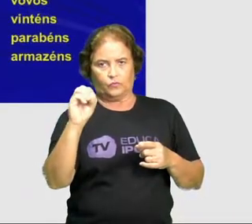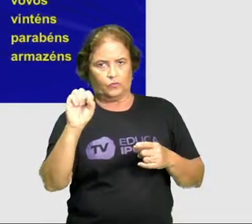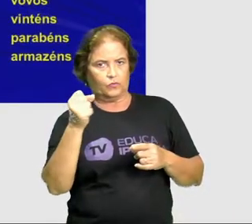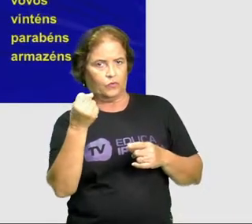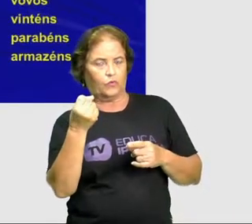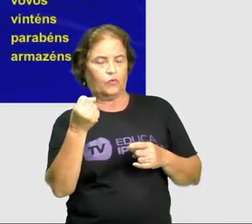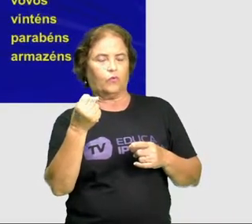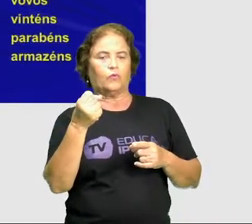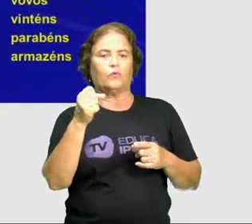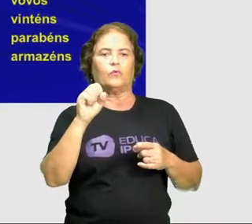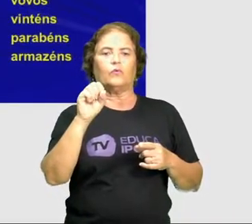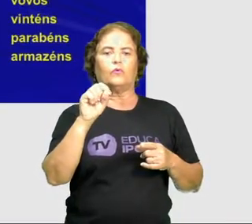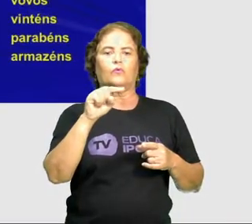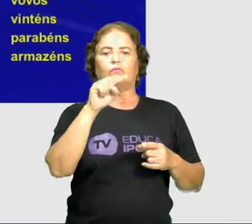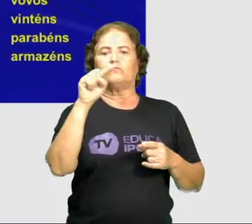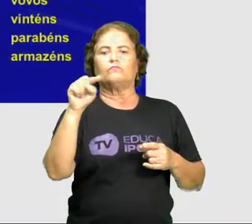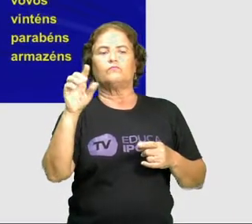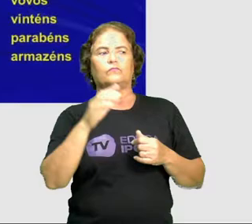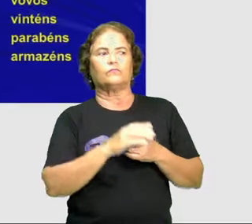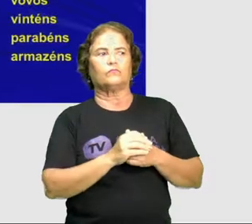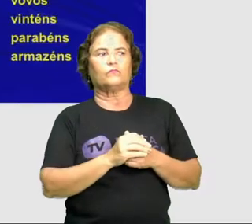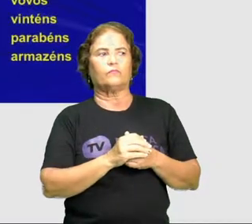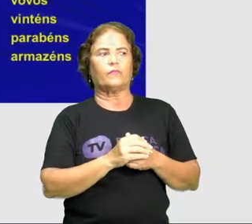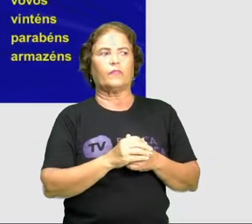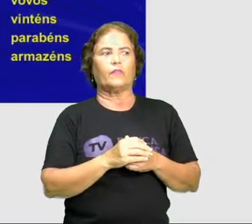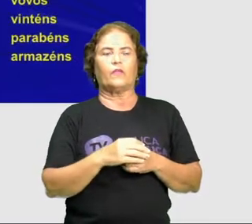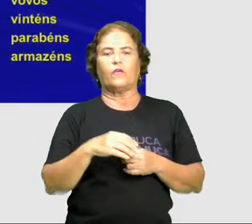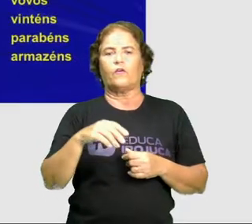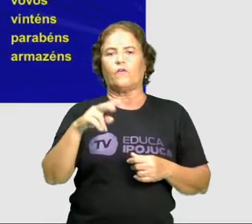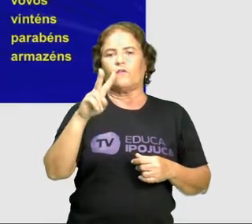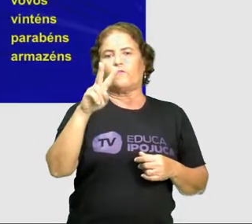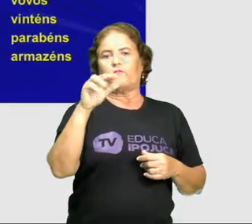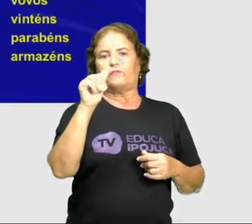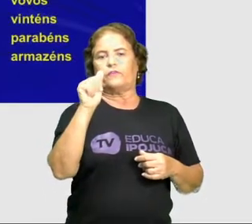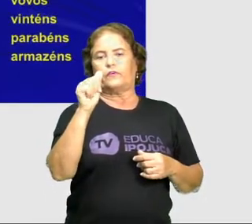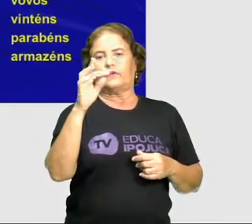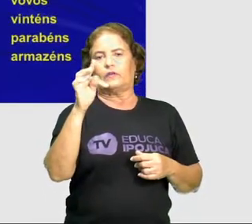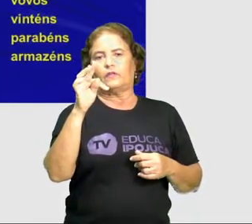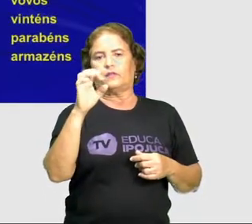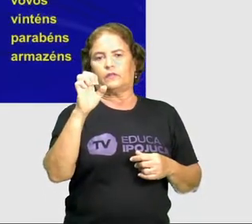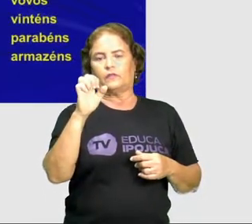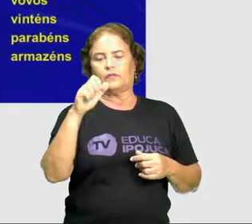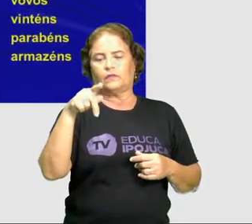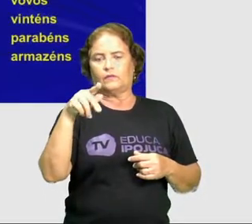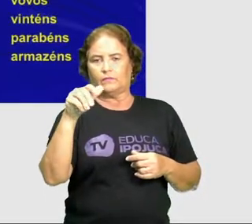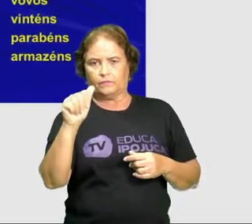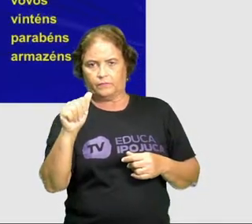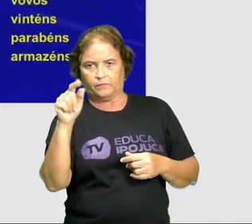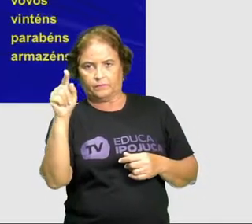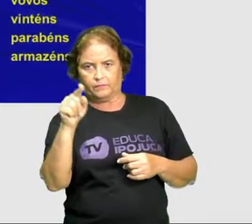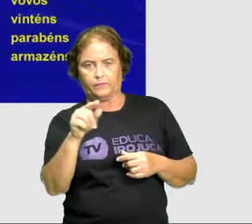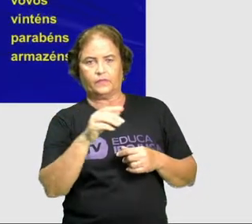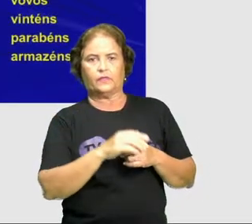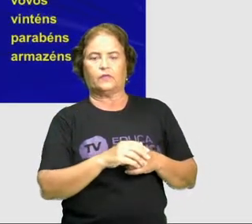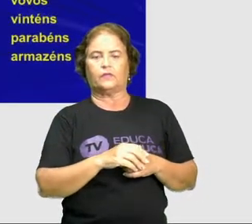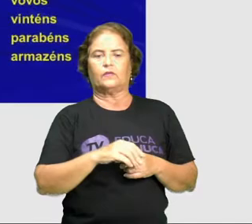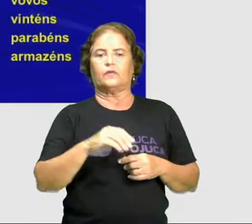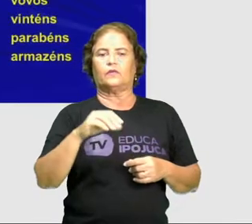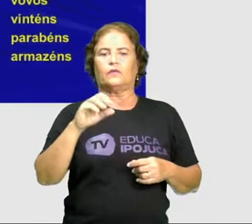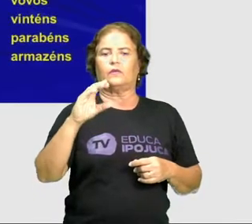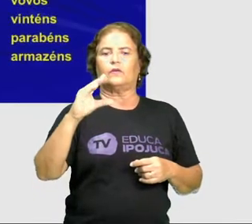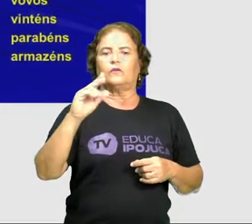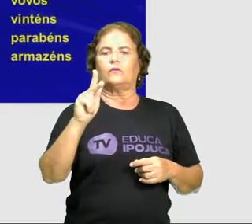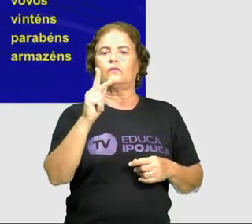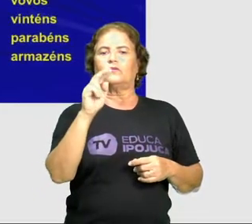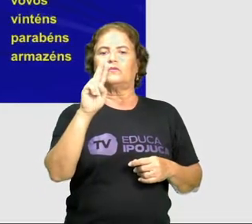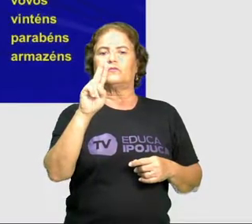Pará, Vatapá, Igarapé, Xulé, Xilindró. A gente também tem aqui, ó, também,